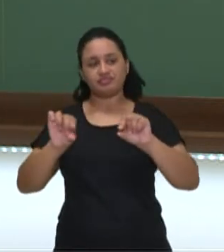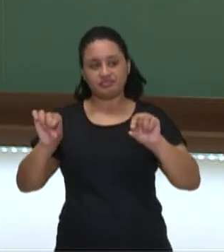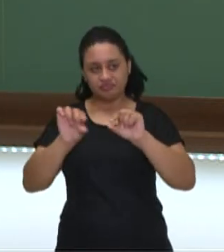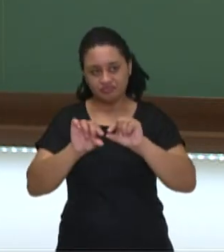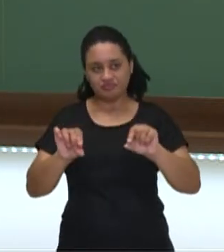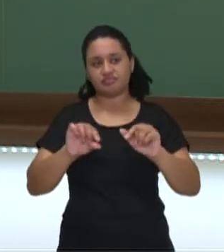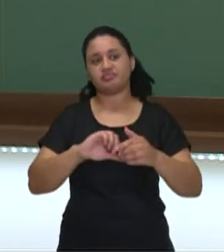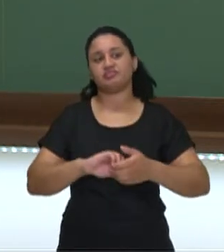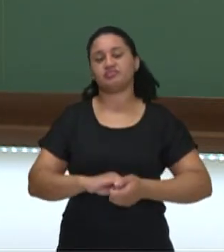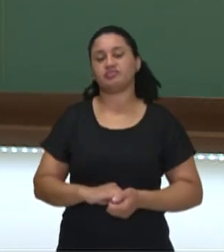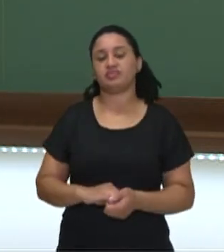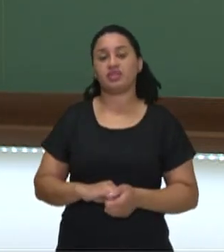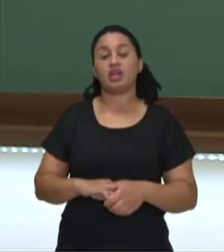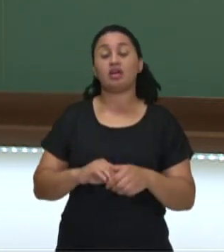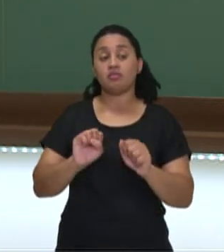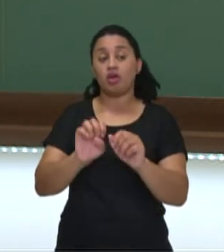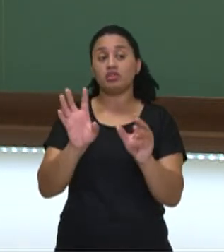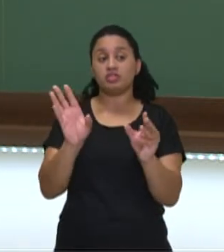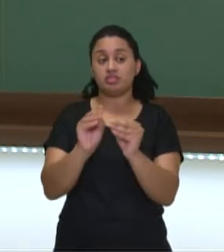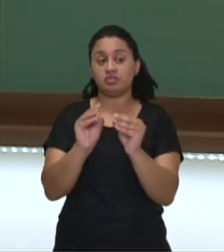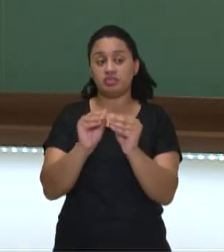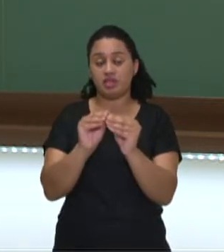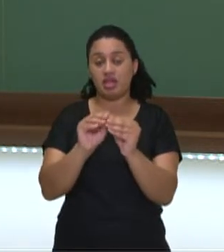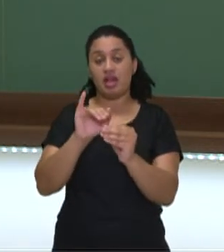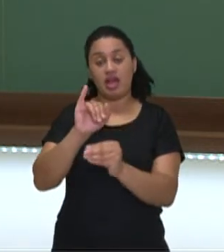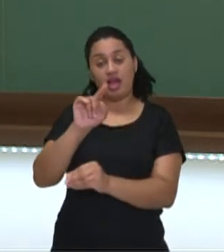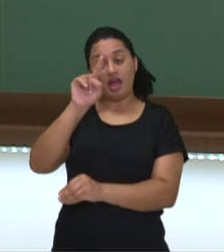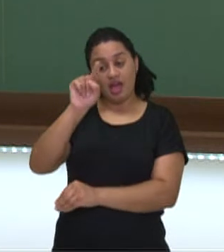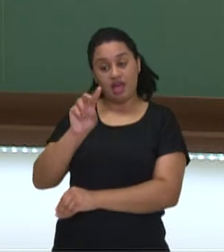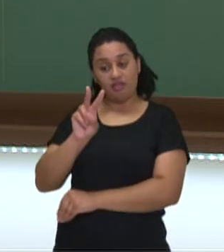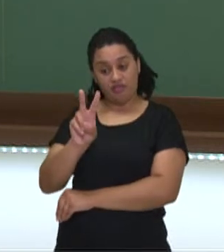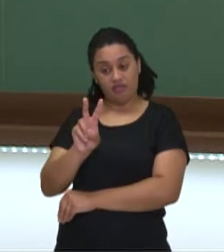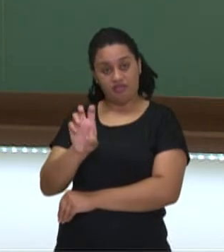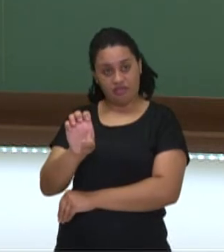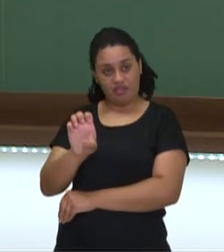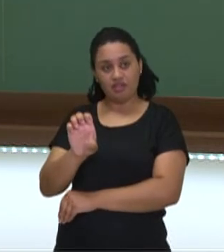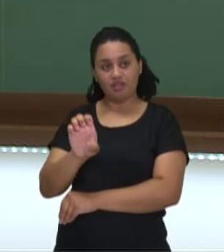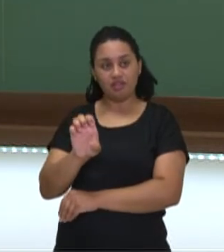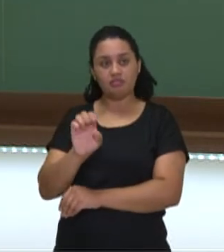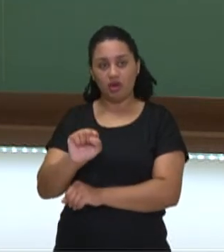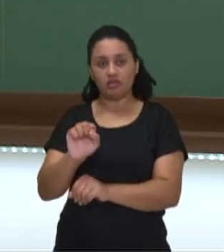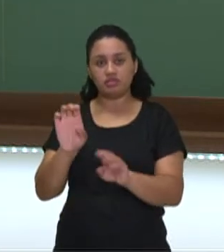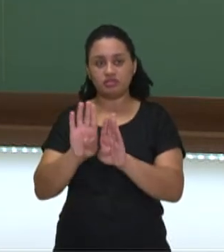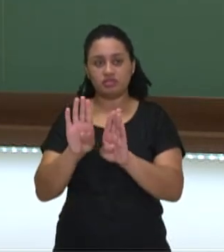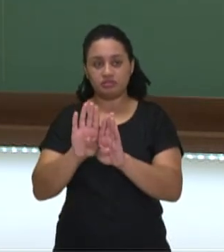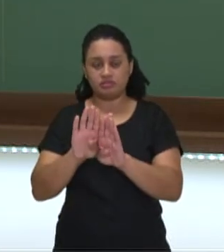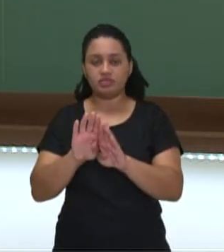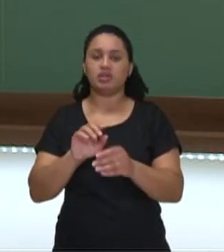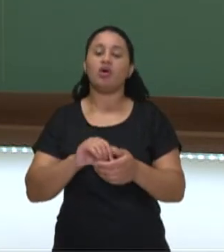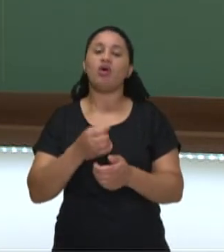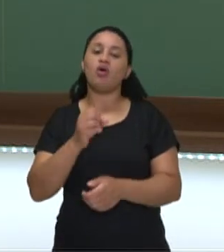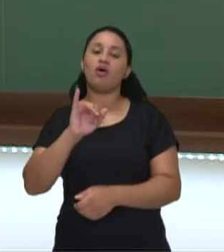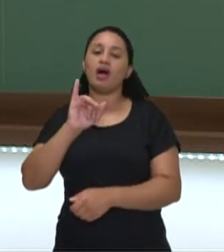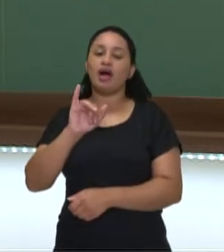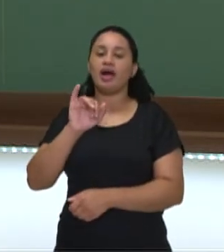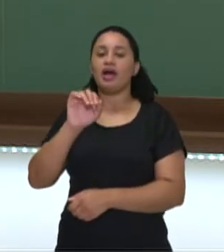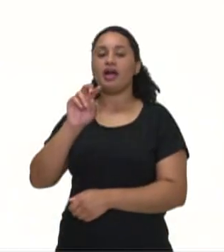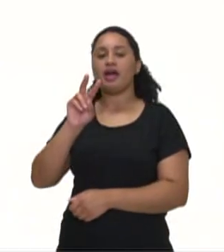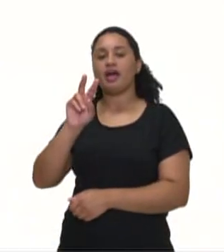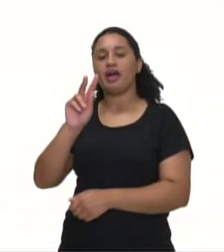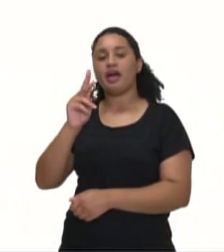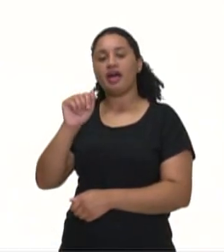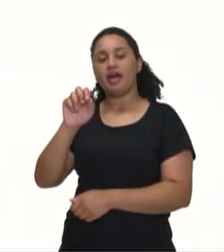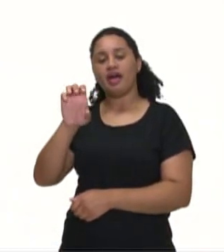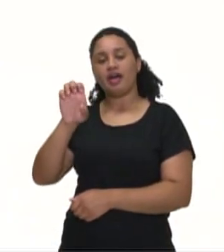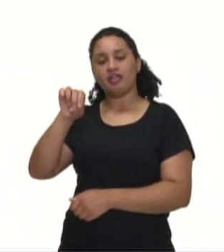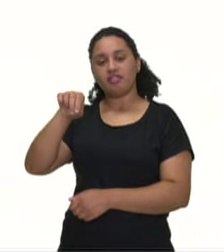to Miami. Você pode abreviar. I've. Negativa. I haven't. Ok? Outro exemplo.